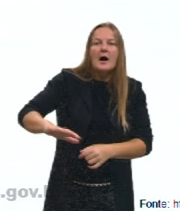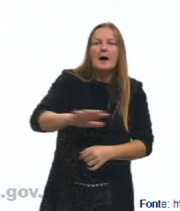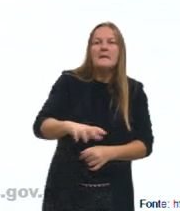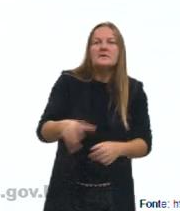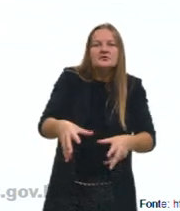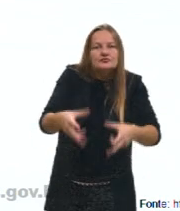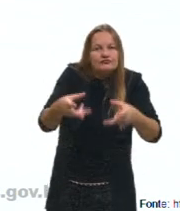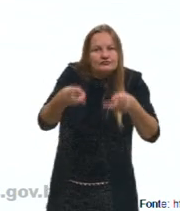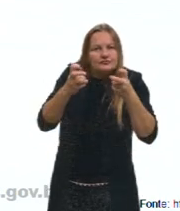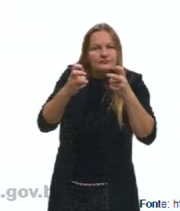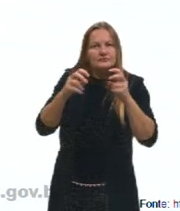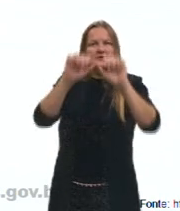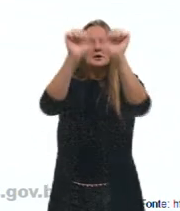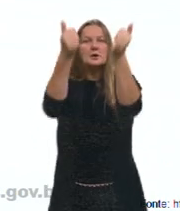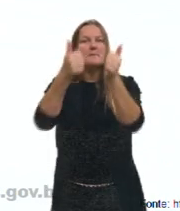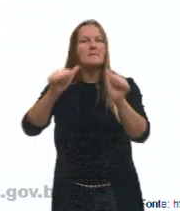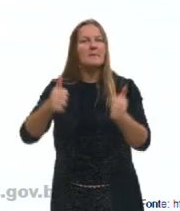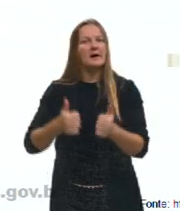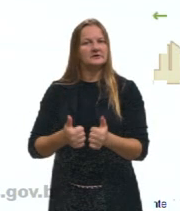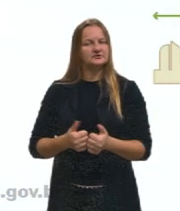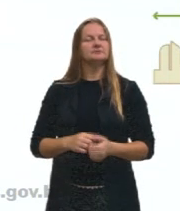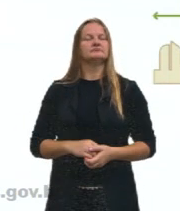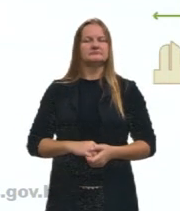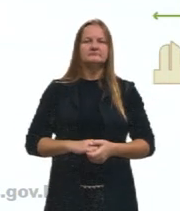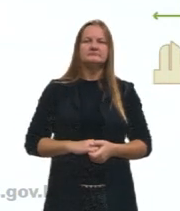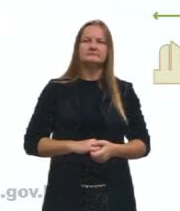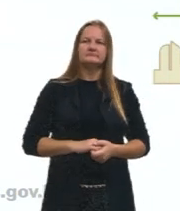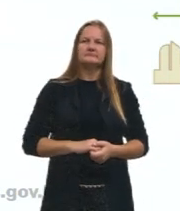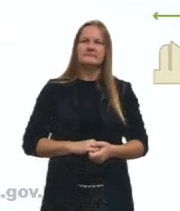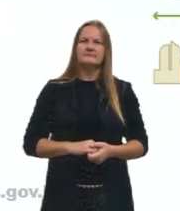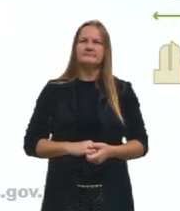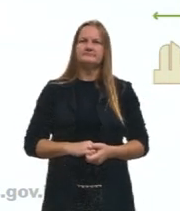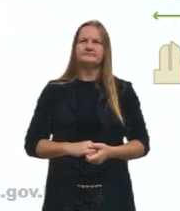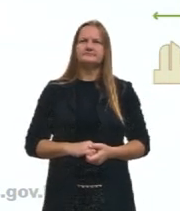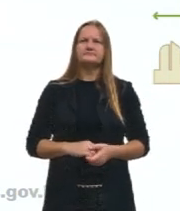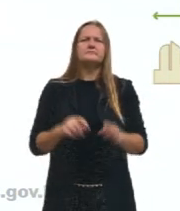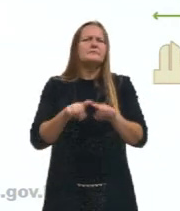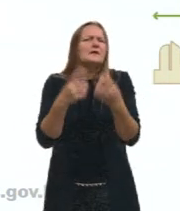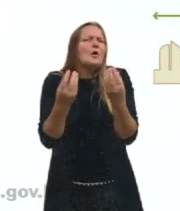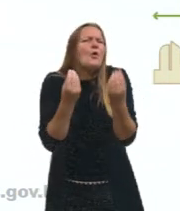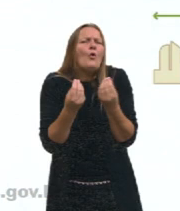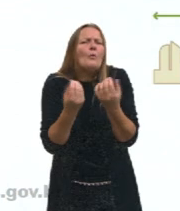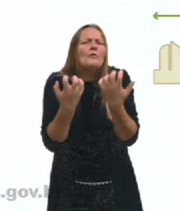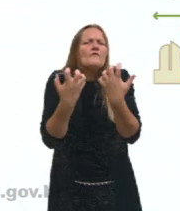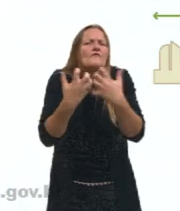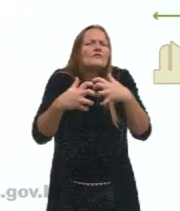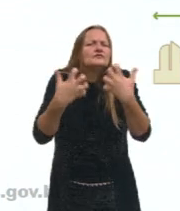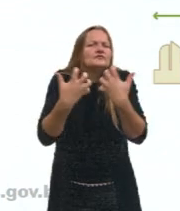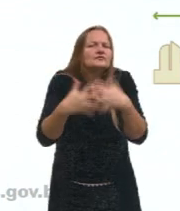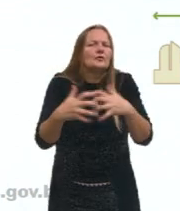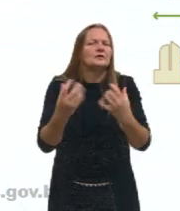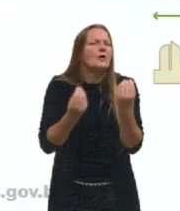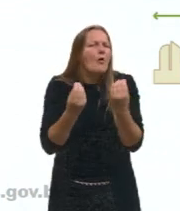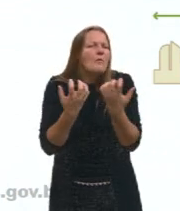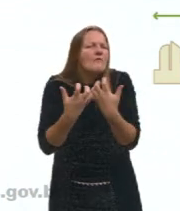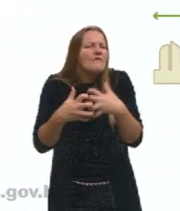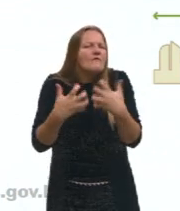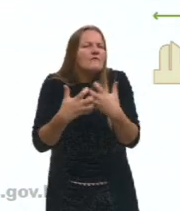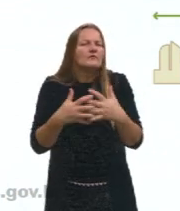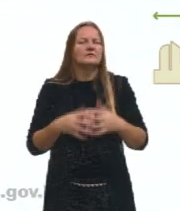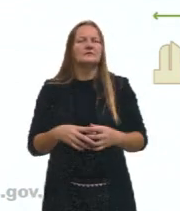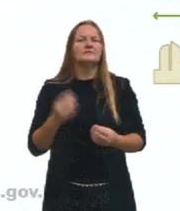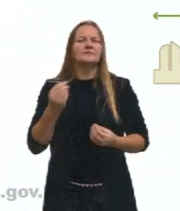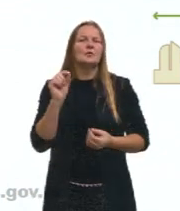nesse território, através desse censuramento remoto, tá, gurizada? Mas como é que é feito, né, como é que é